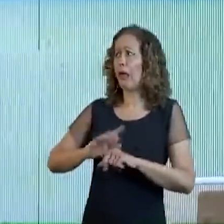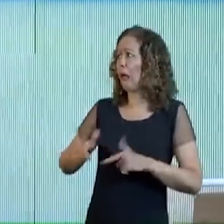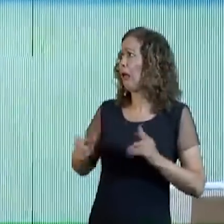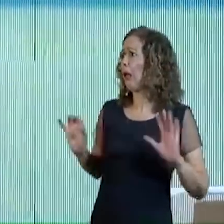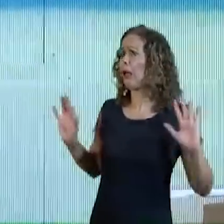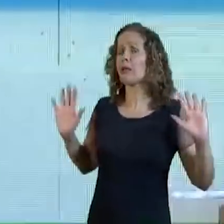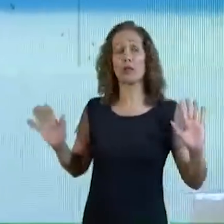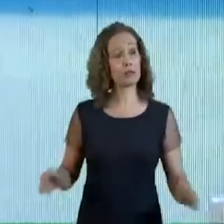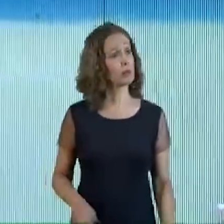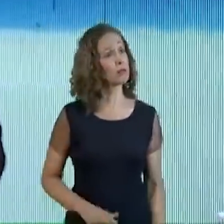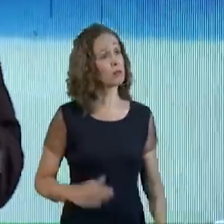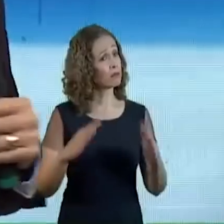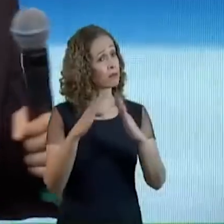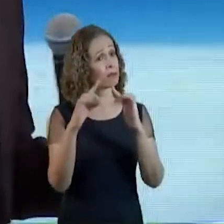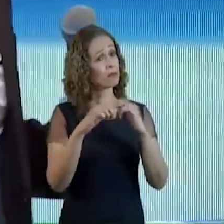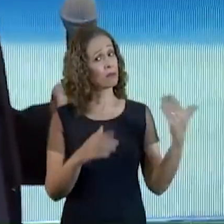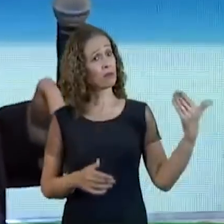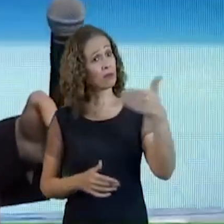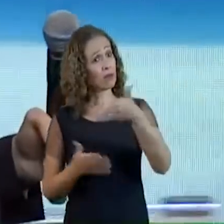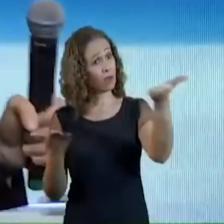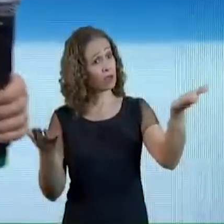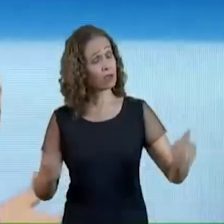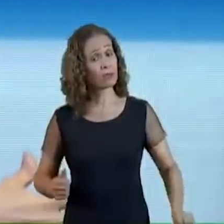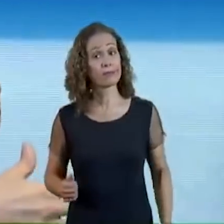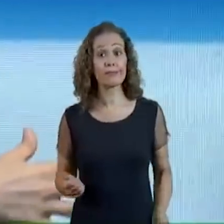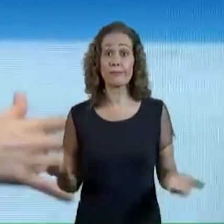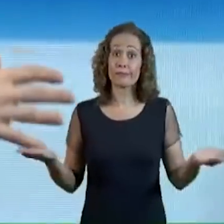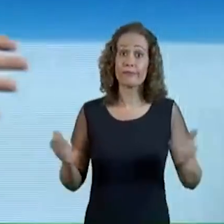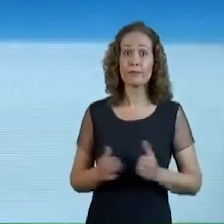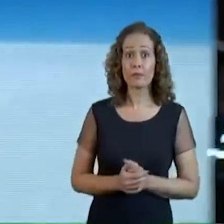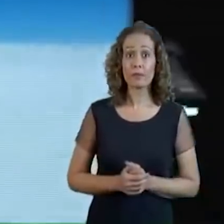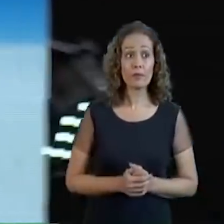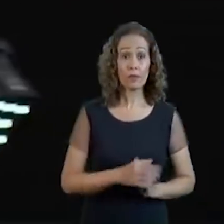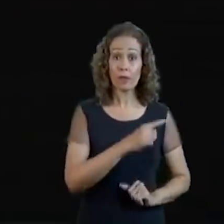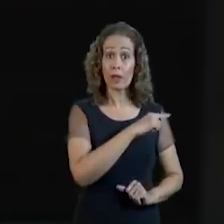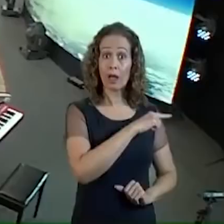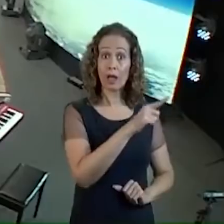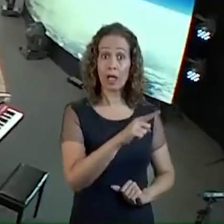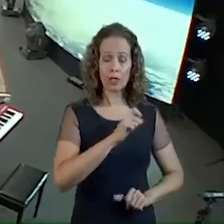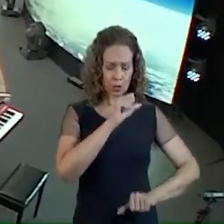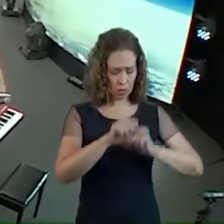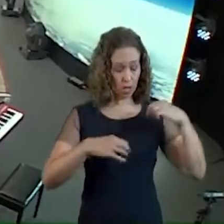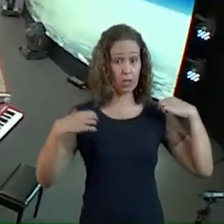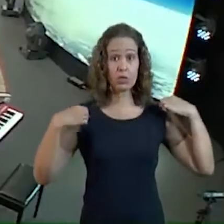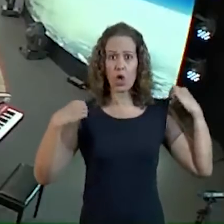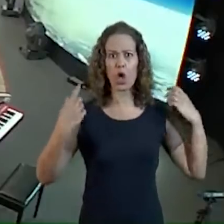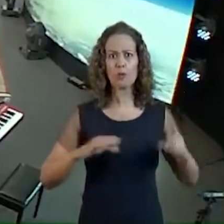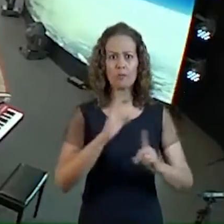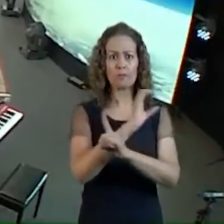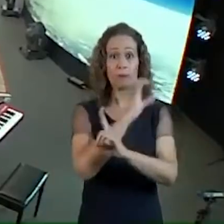Falei, igreja Gente, o povo pôs a roupa na hora E foi para o culto na hora